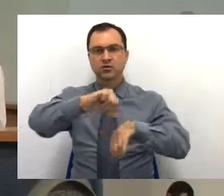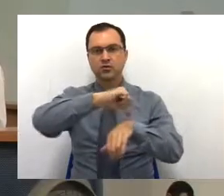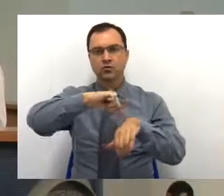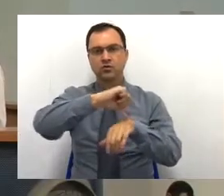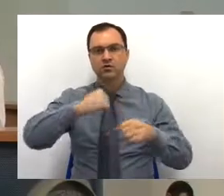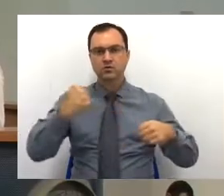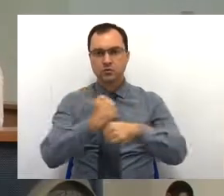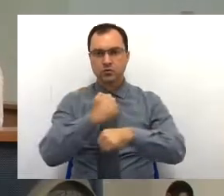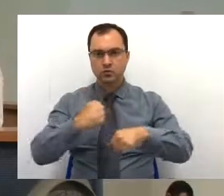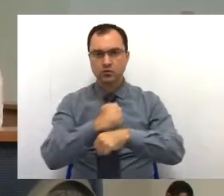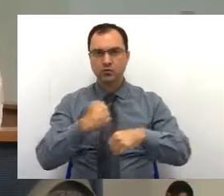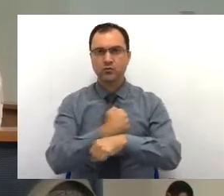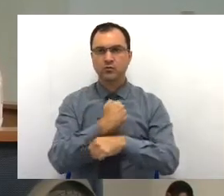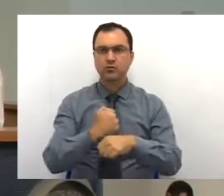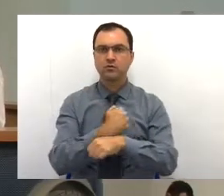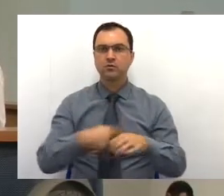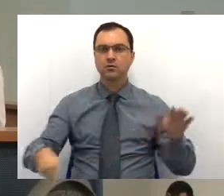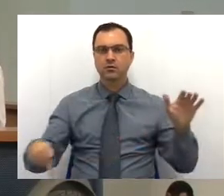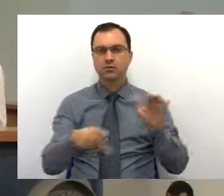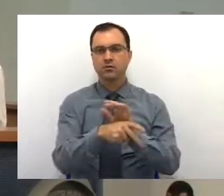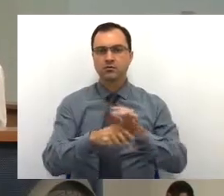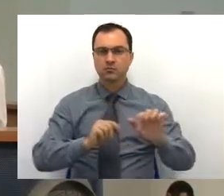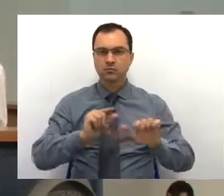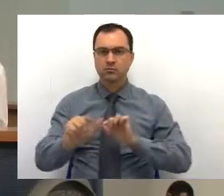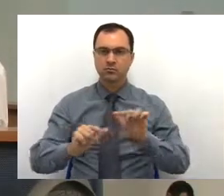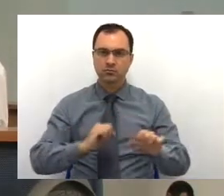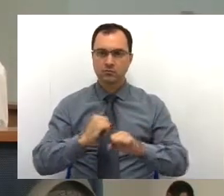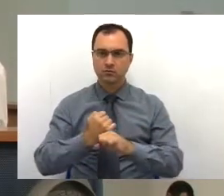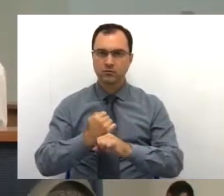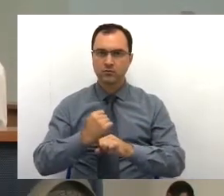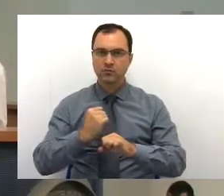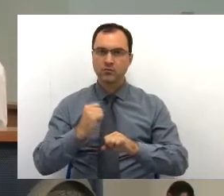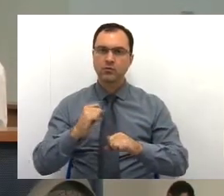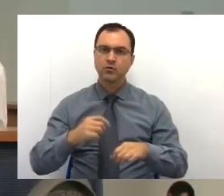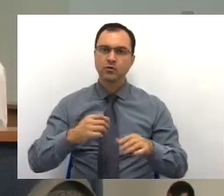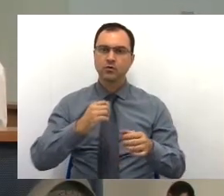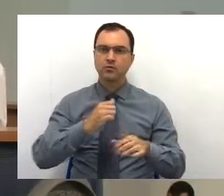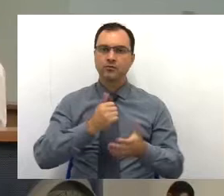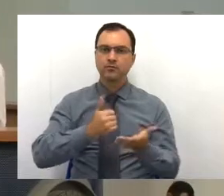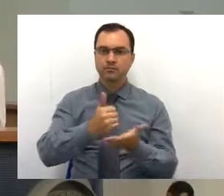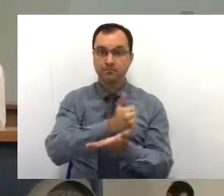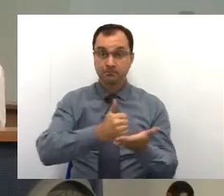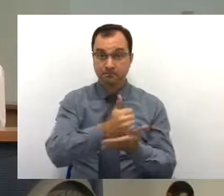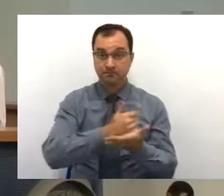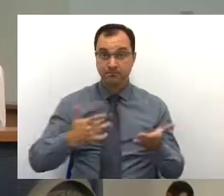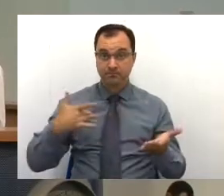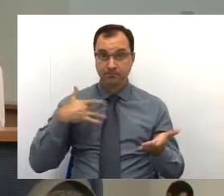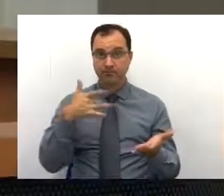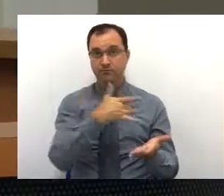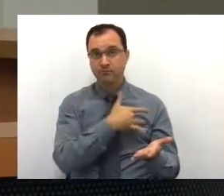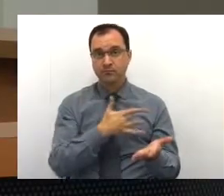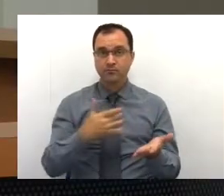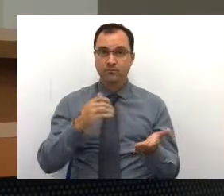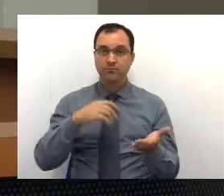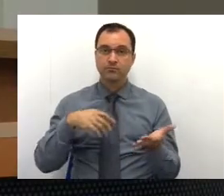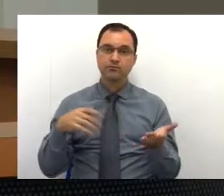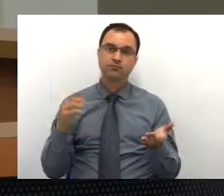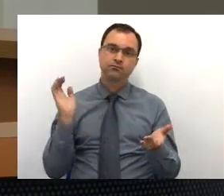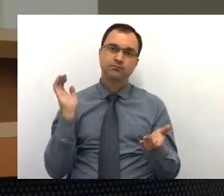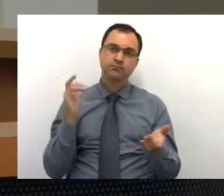construção para os exercícios. Então, lá, unidade básica de saúde com termo de aderência.